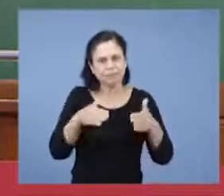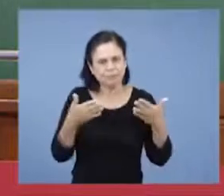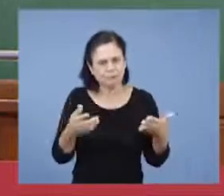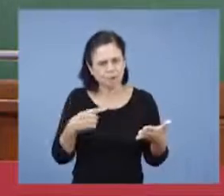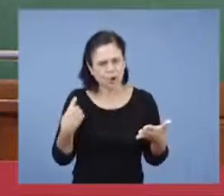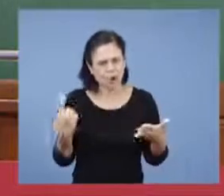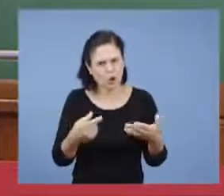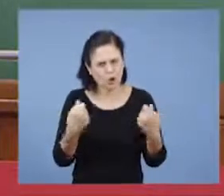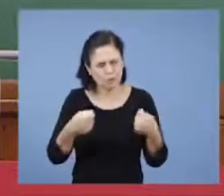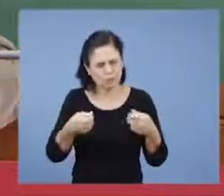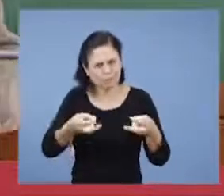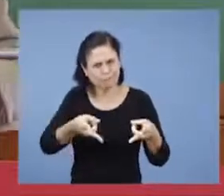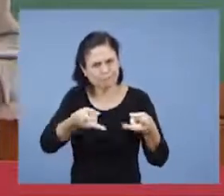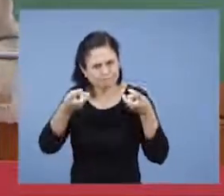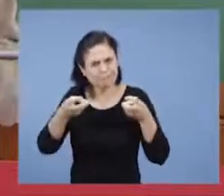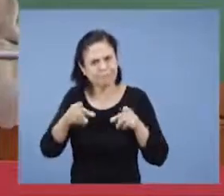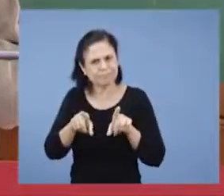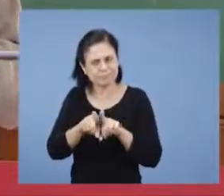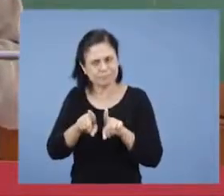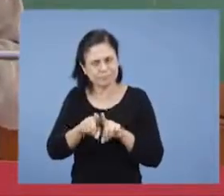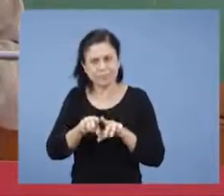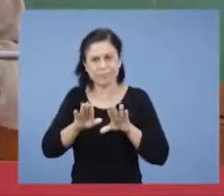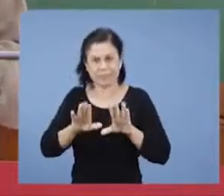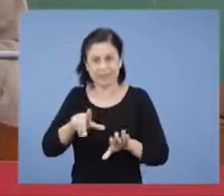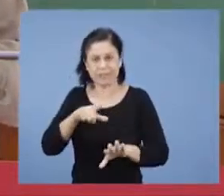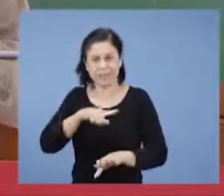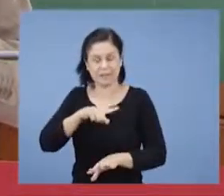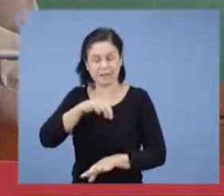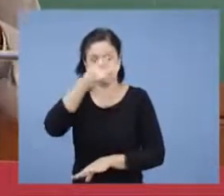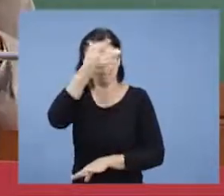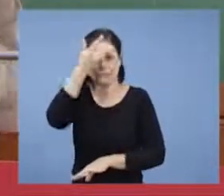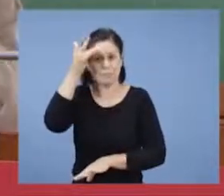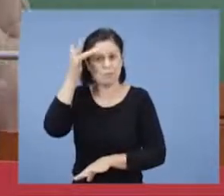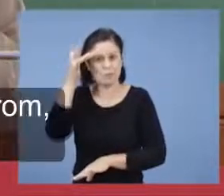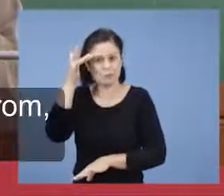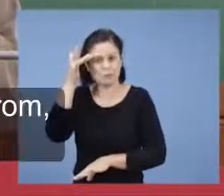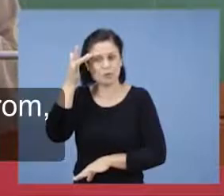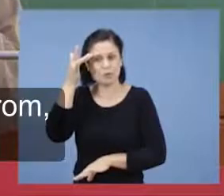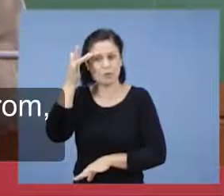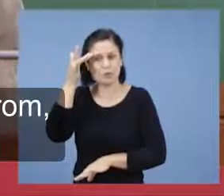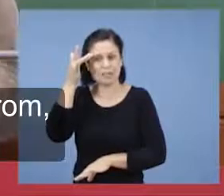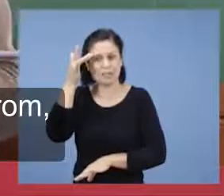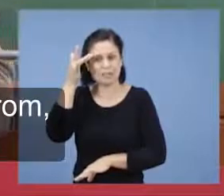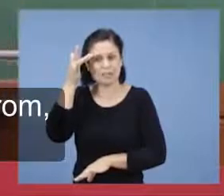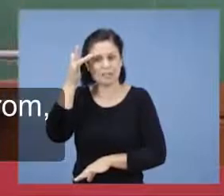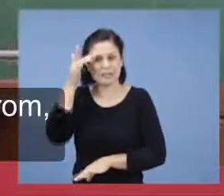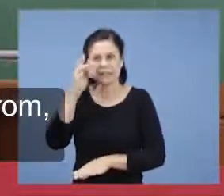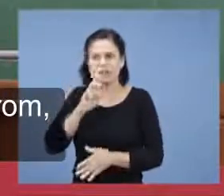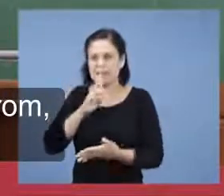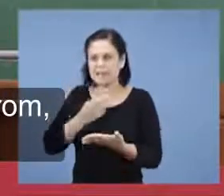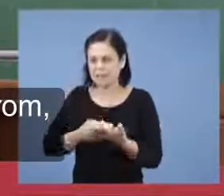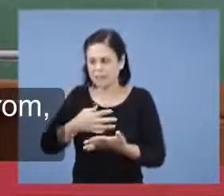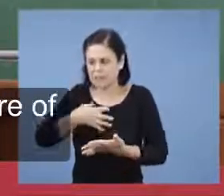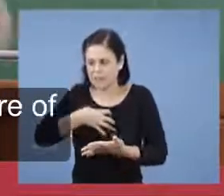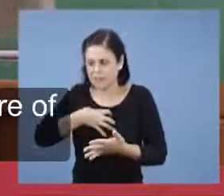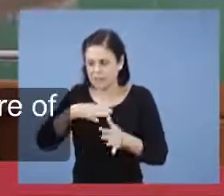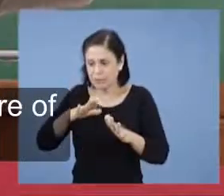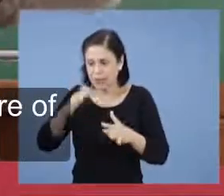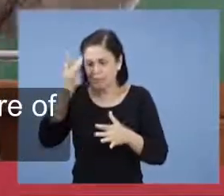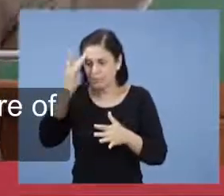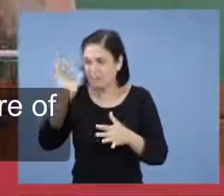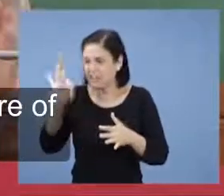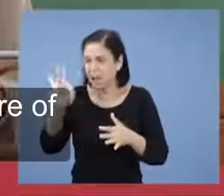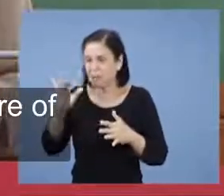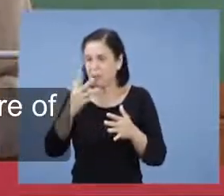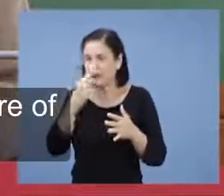percebendo isso. Mas muitos, sentem os resultados, mas não sabem de onde vem. Por que isso está